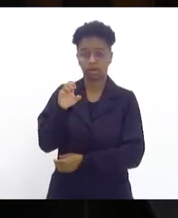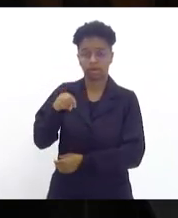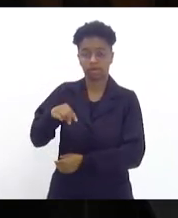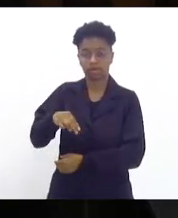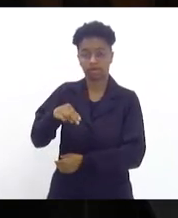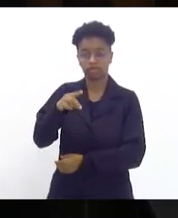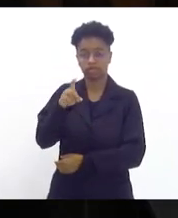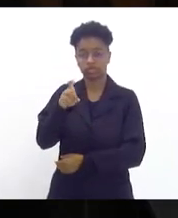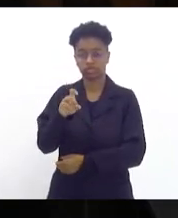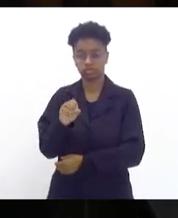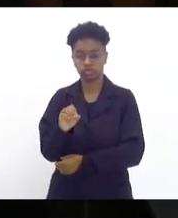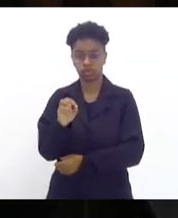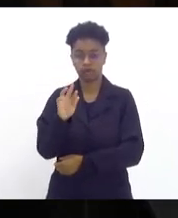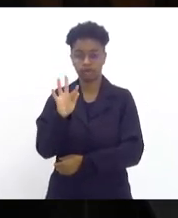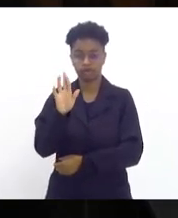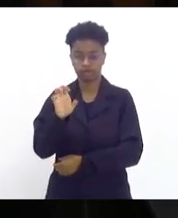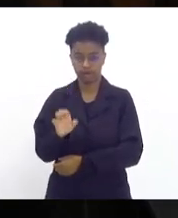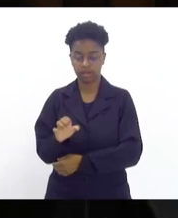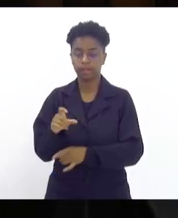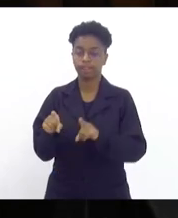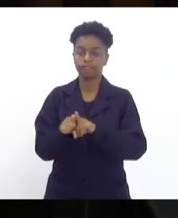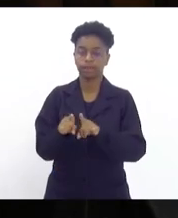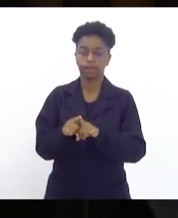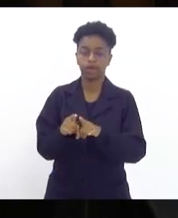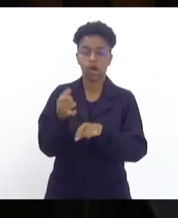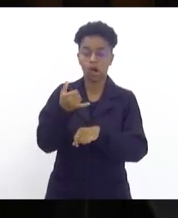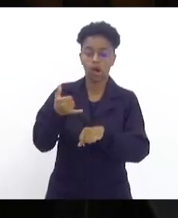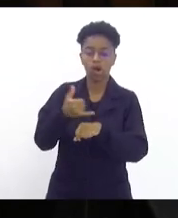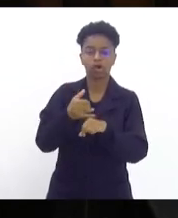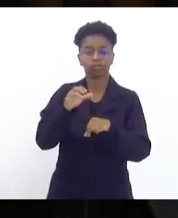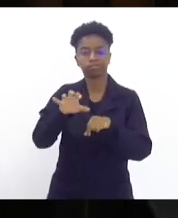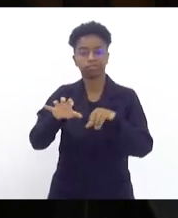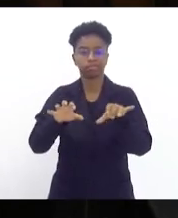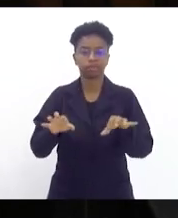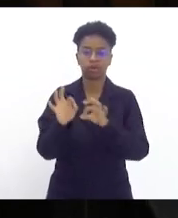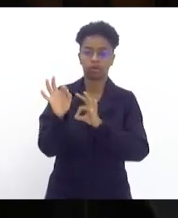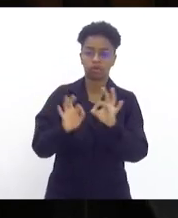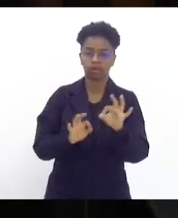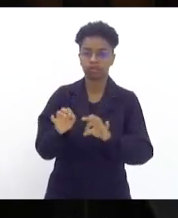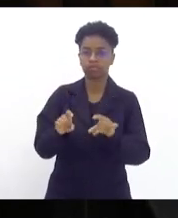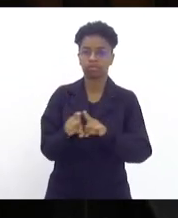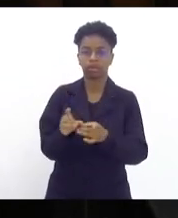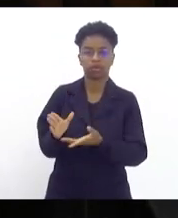classificar esses óleos e, na cotação internacional,